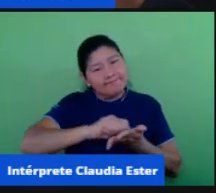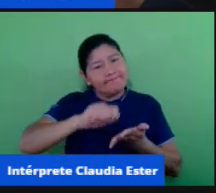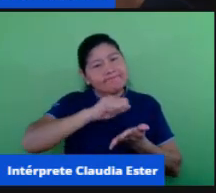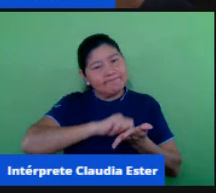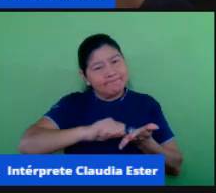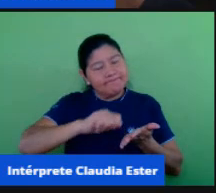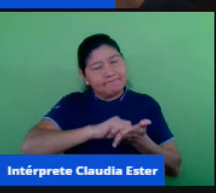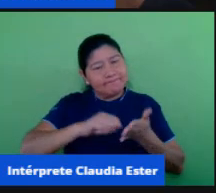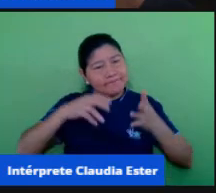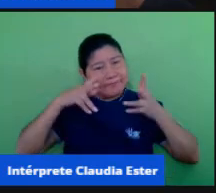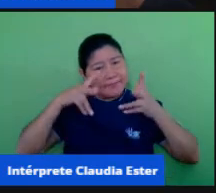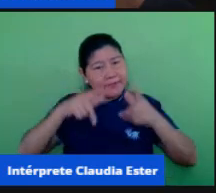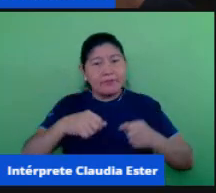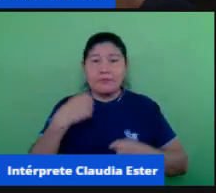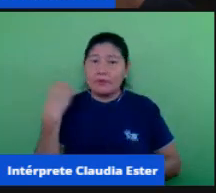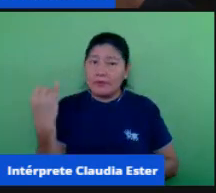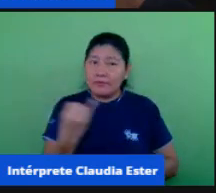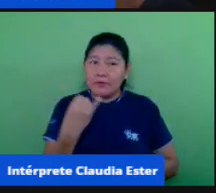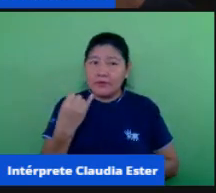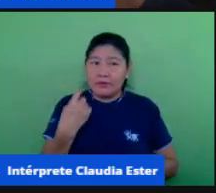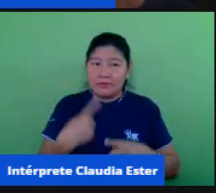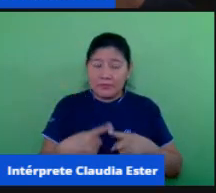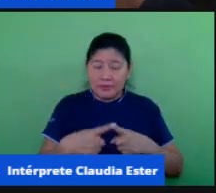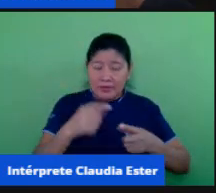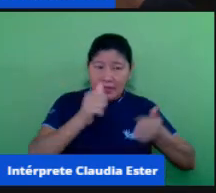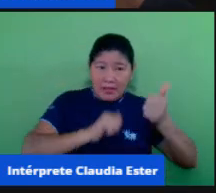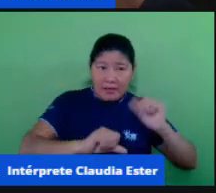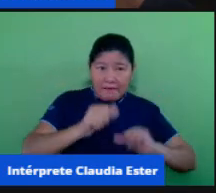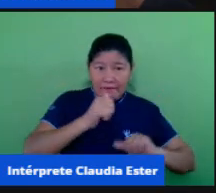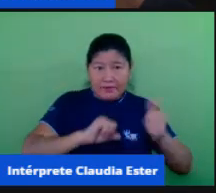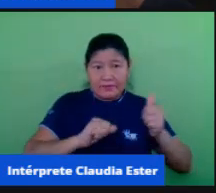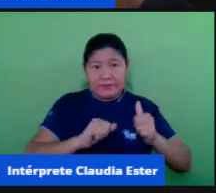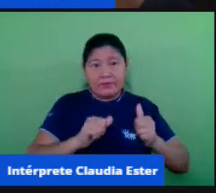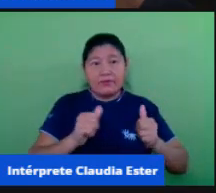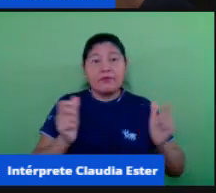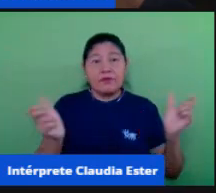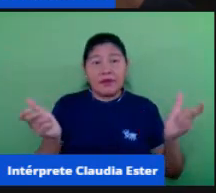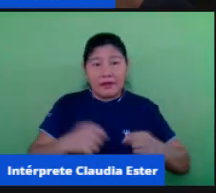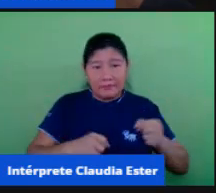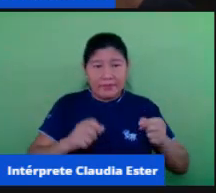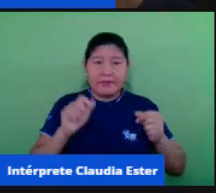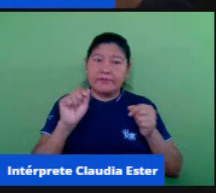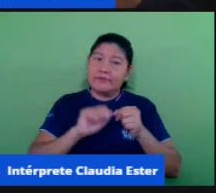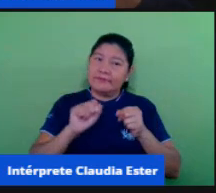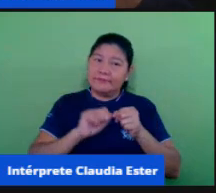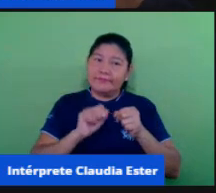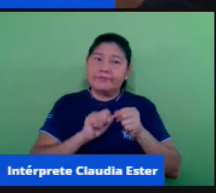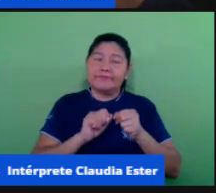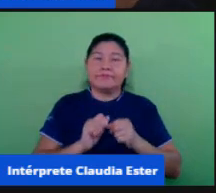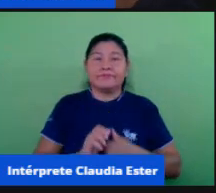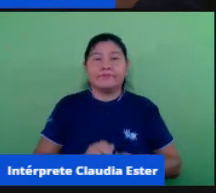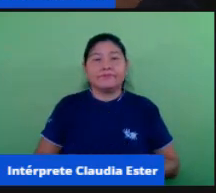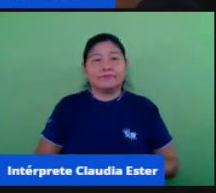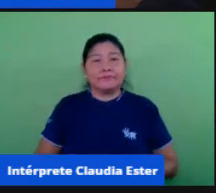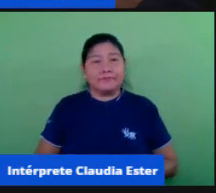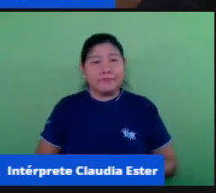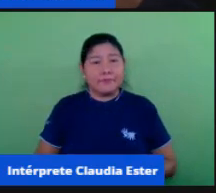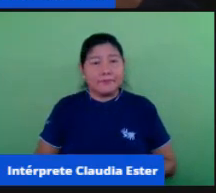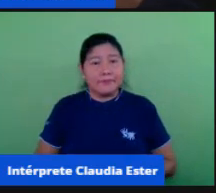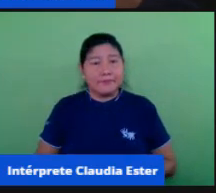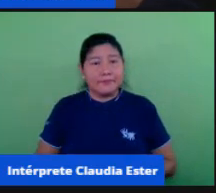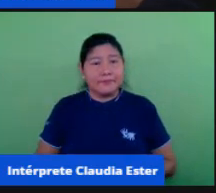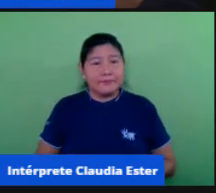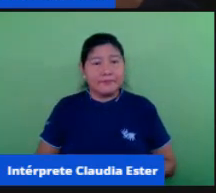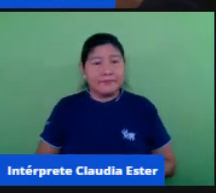fundamental para que essa avaliação remota seja possível de ser realizada é certo? Ela tem que ser como